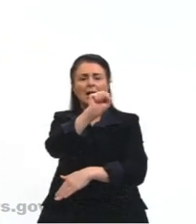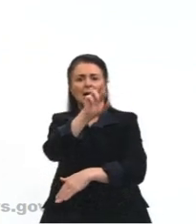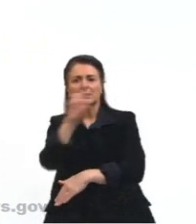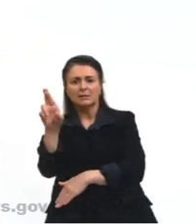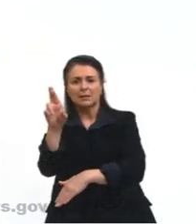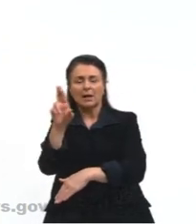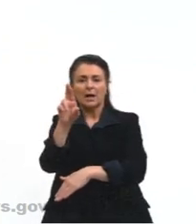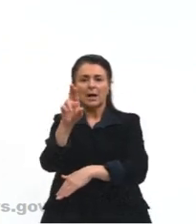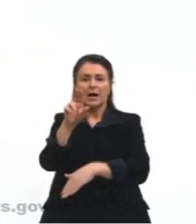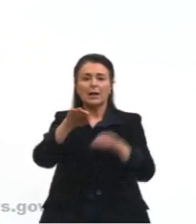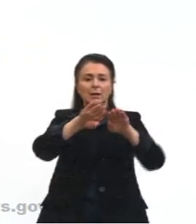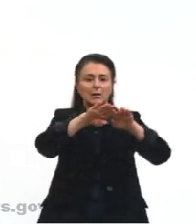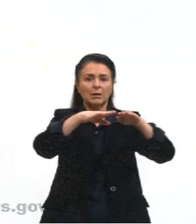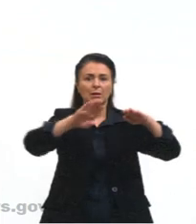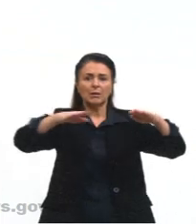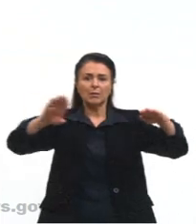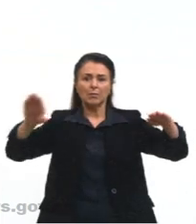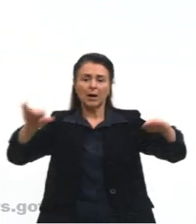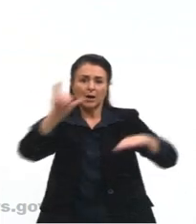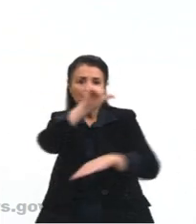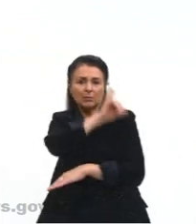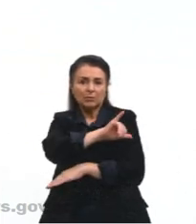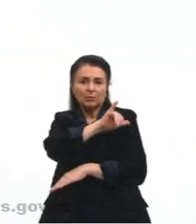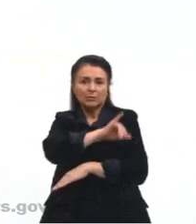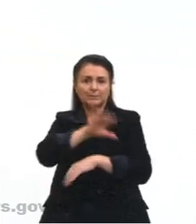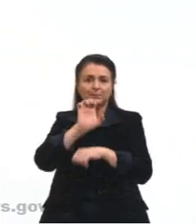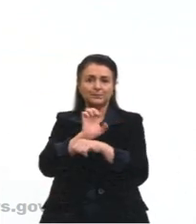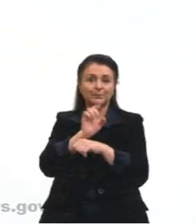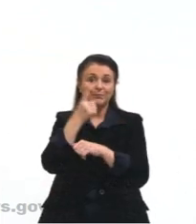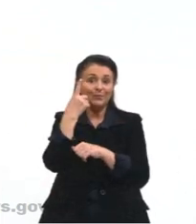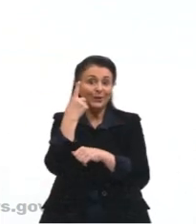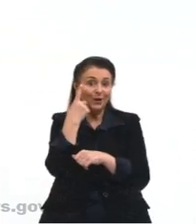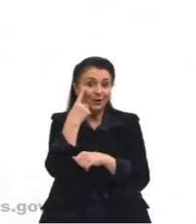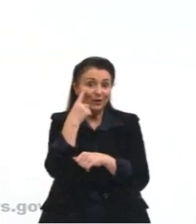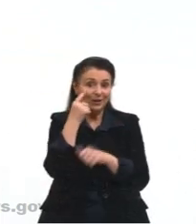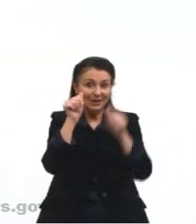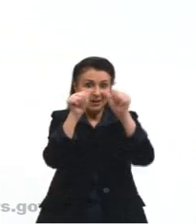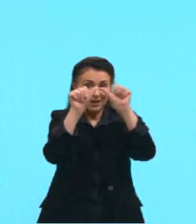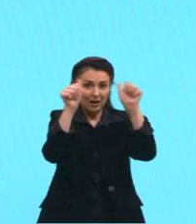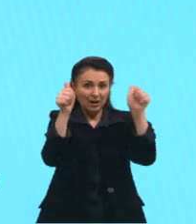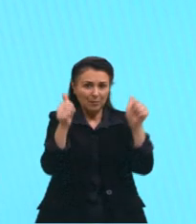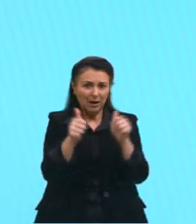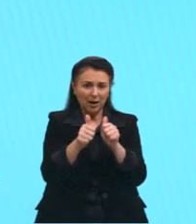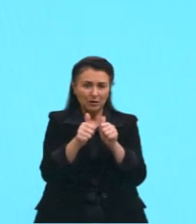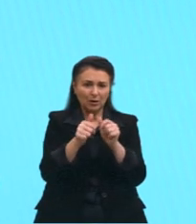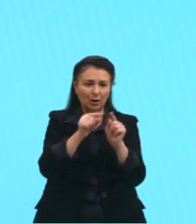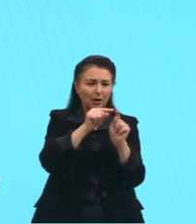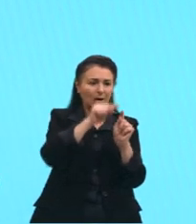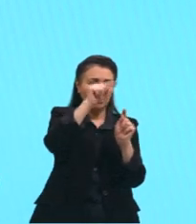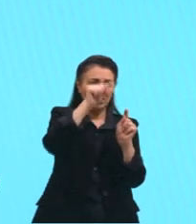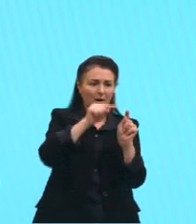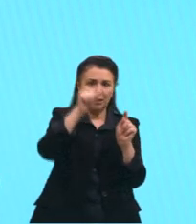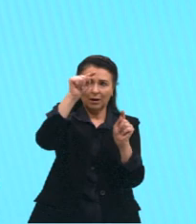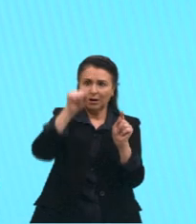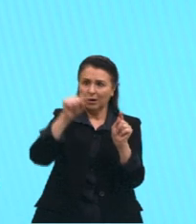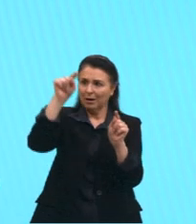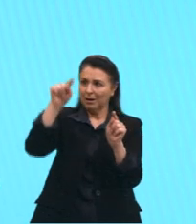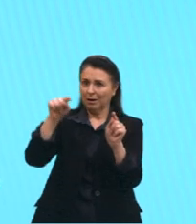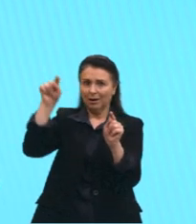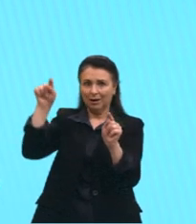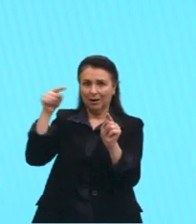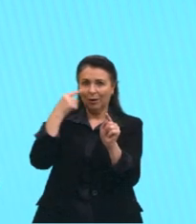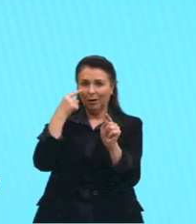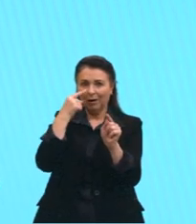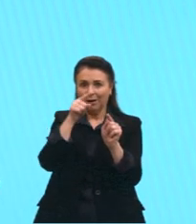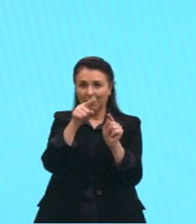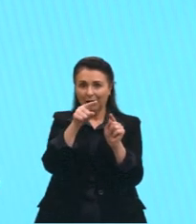lá, vai mostrar para vocês, justamente, essa imagem que mostra ali, parece dentes de serra. Então, quando tu olha, olha lá, parece uma